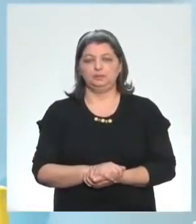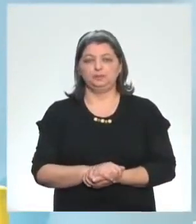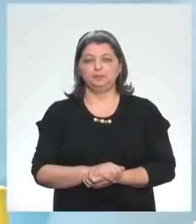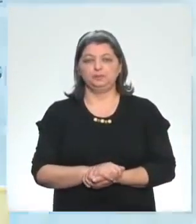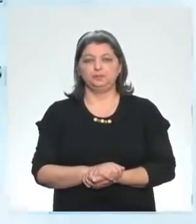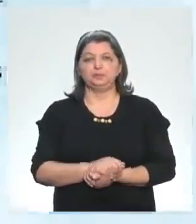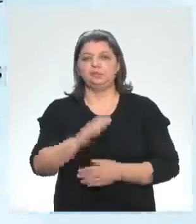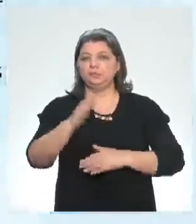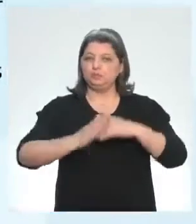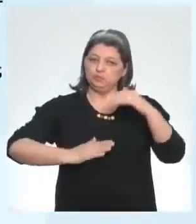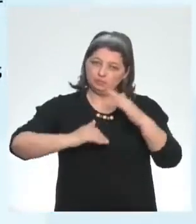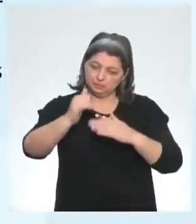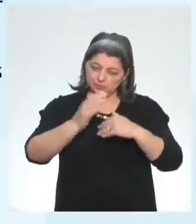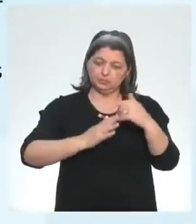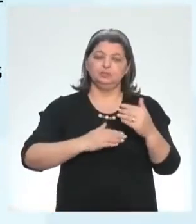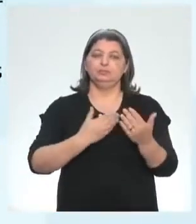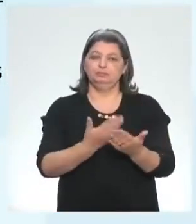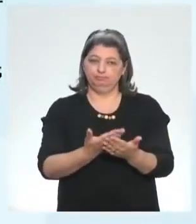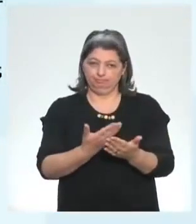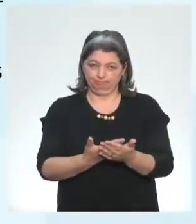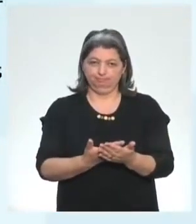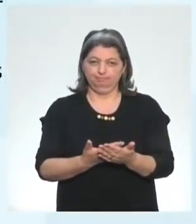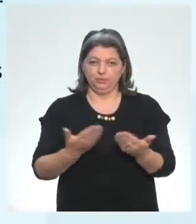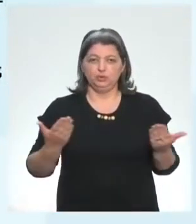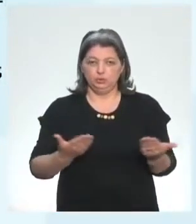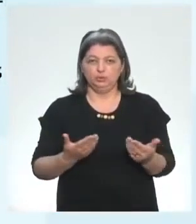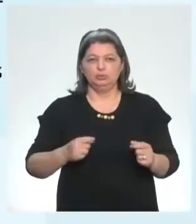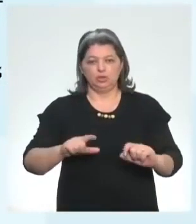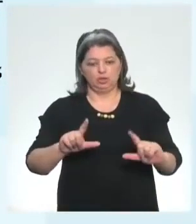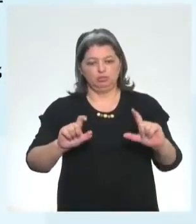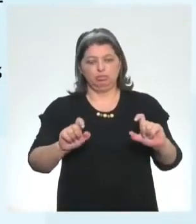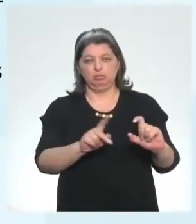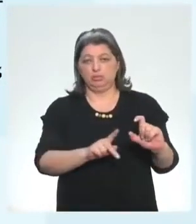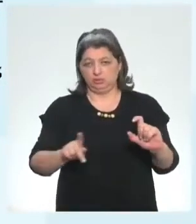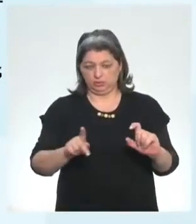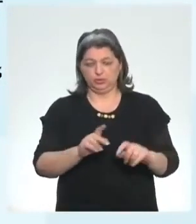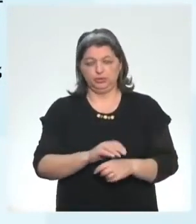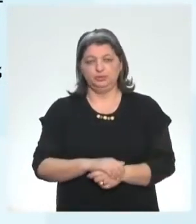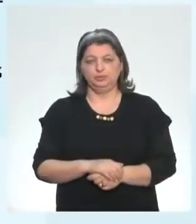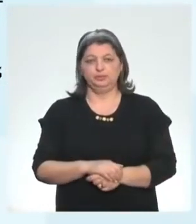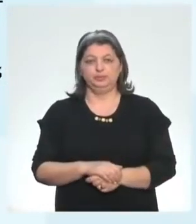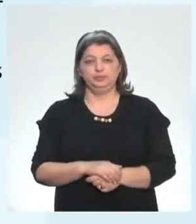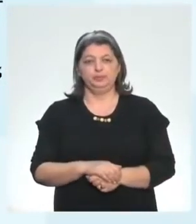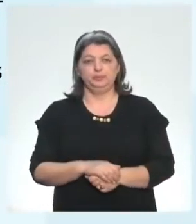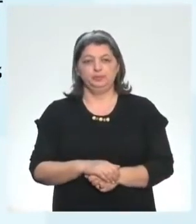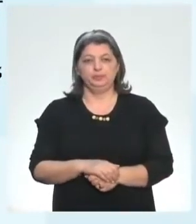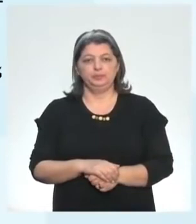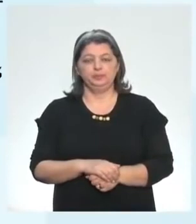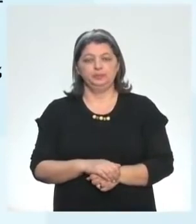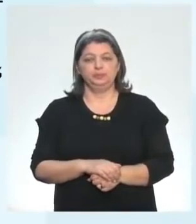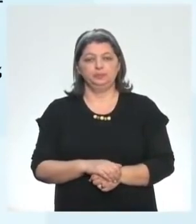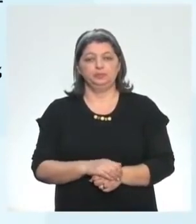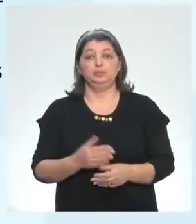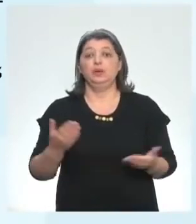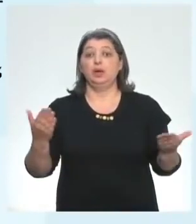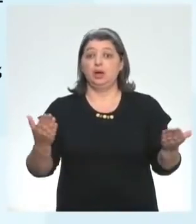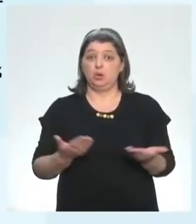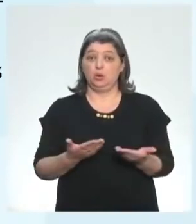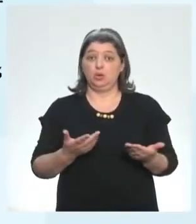para vocês, tá bom? As habilidades que nós trabalhamos na aula de hoje, professores podem tirar um print aí da tela. E agora